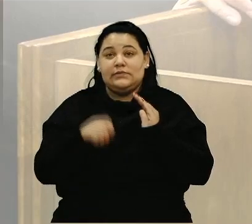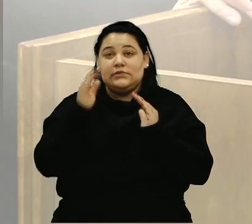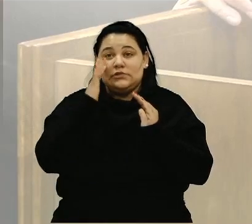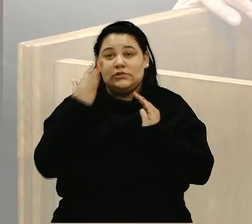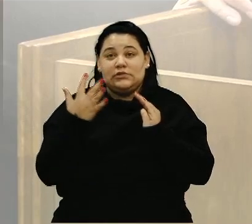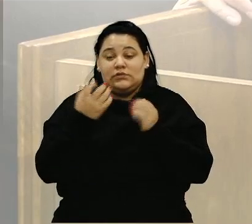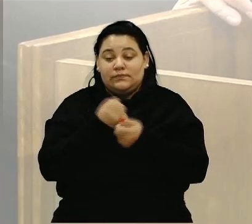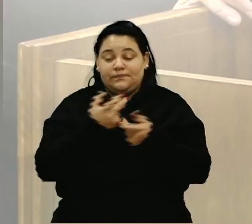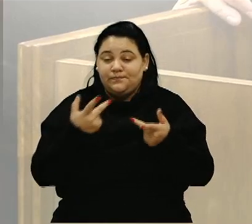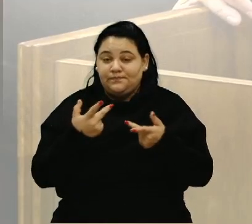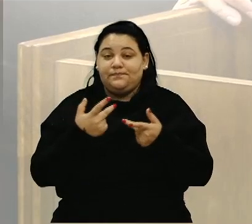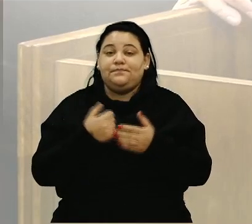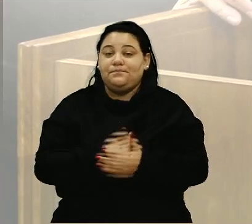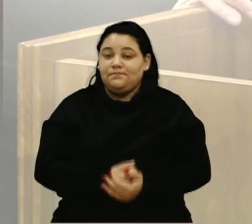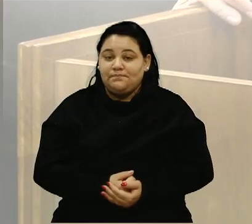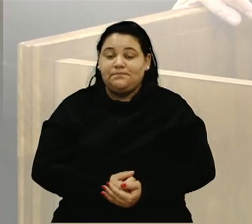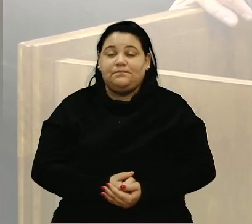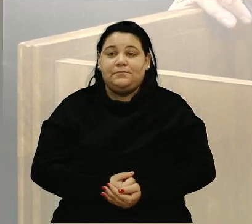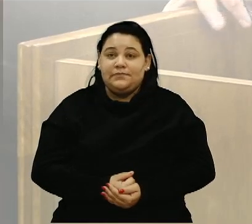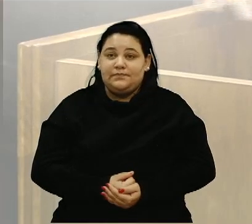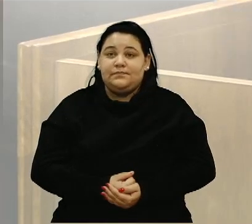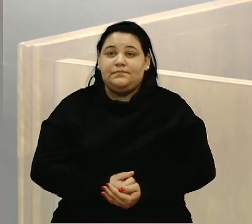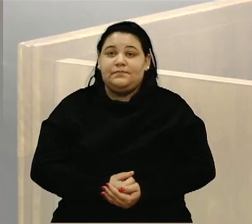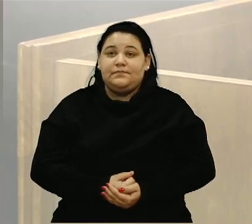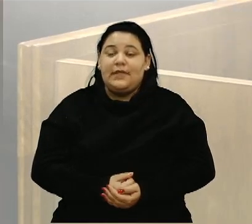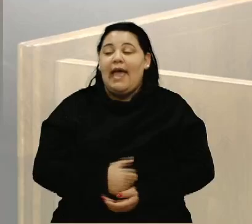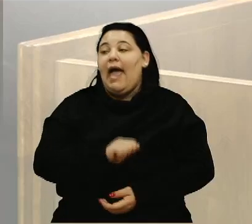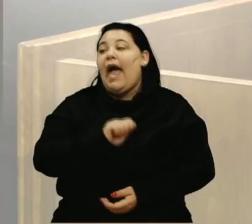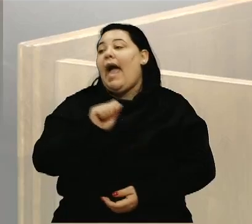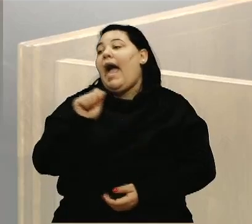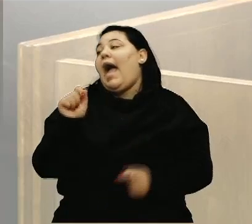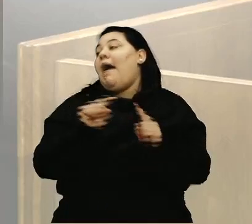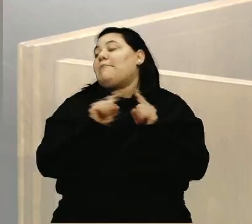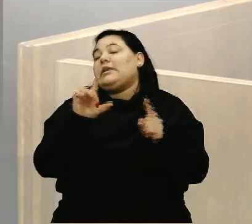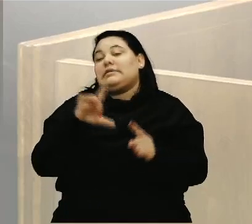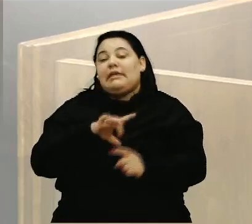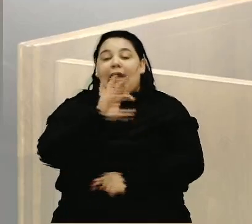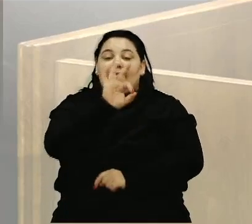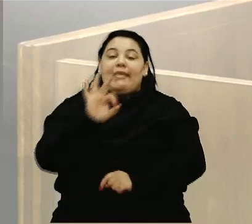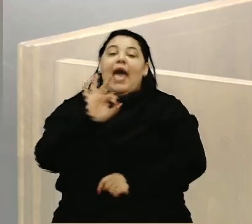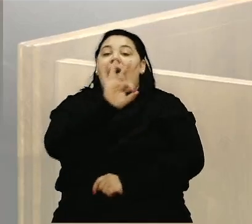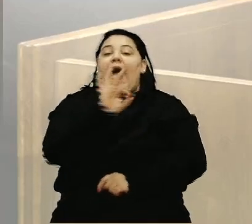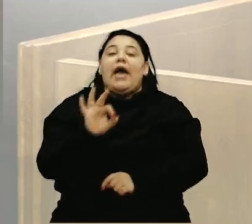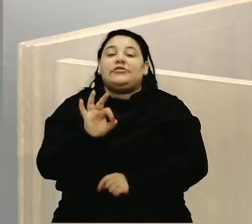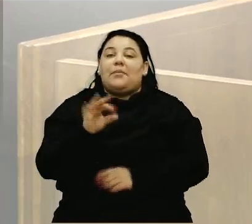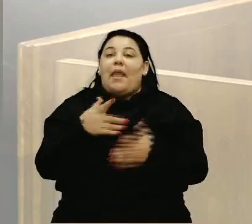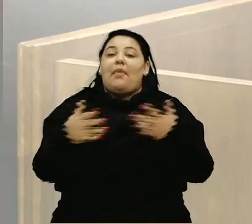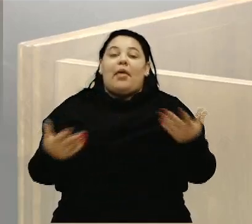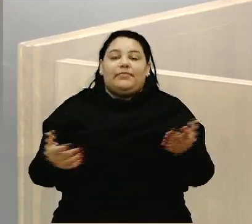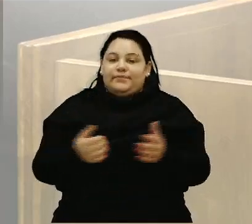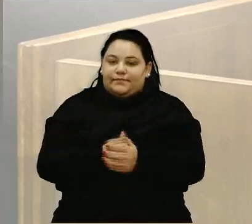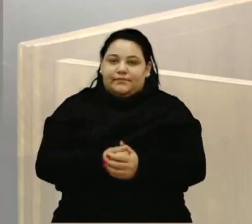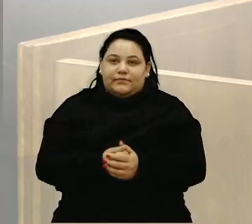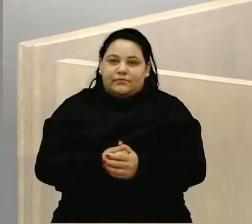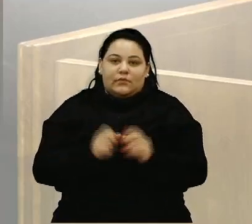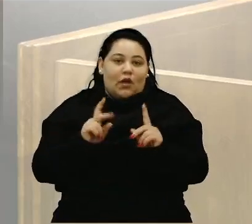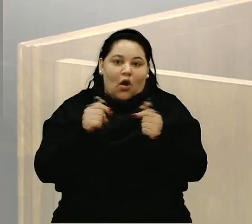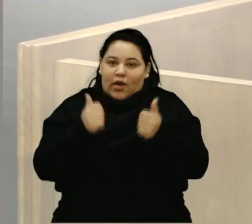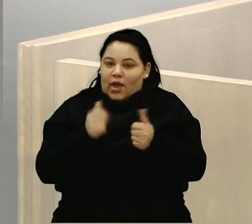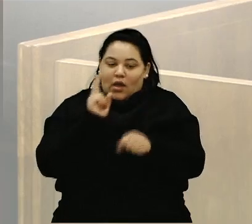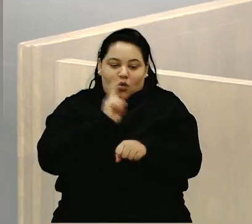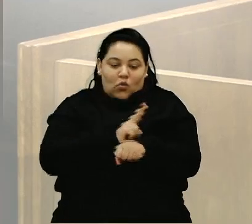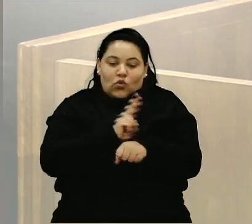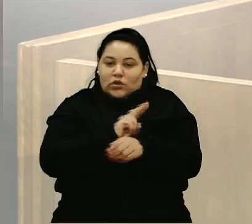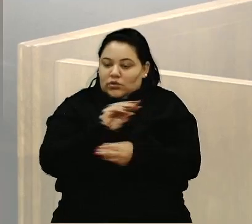a questão do saneamento da cidade. Ah, mas tem a taxa, afastamento, mas tudo bem, cuida do